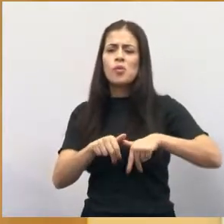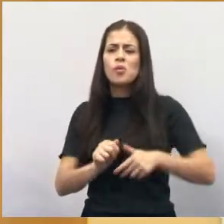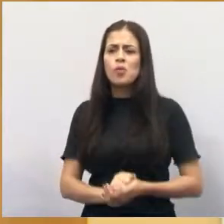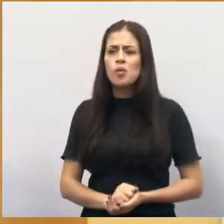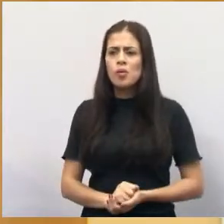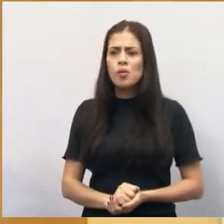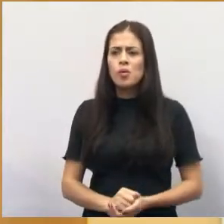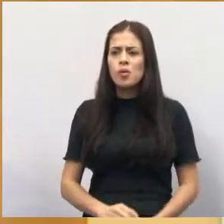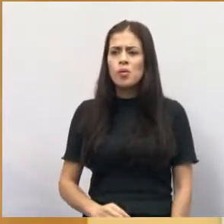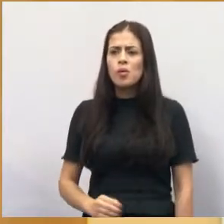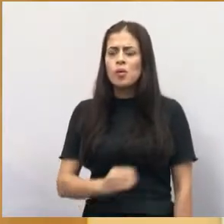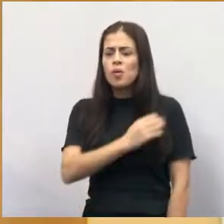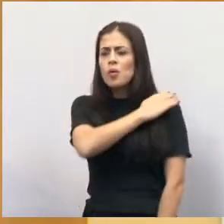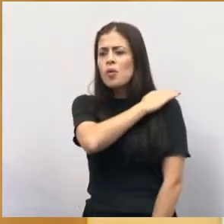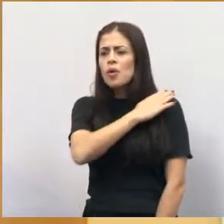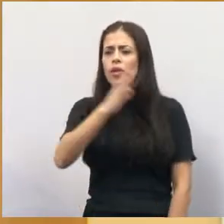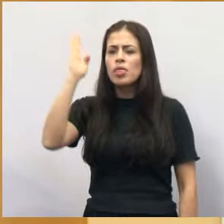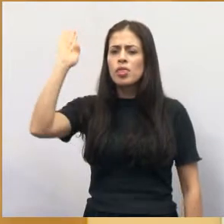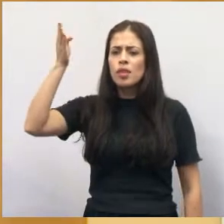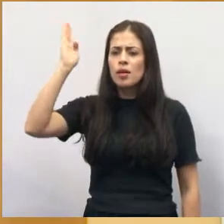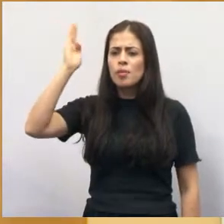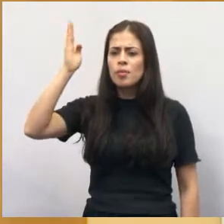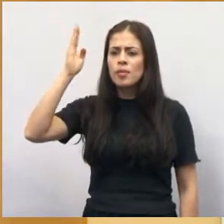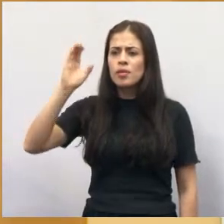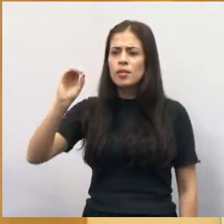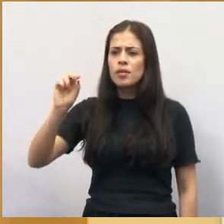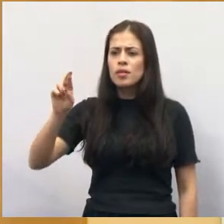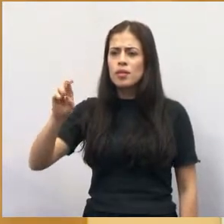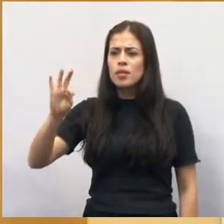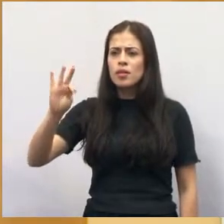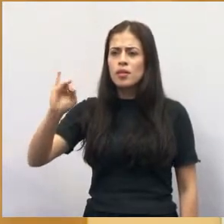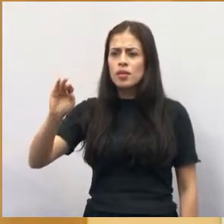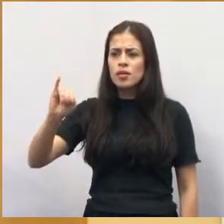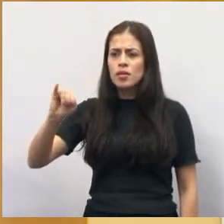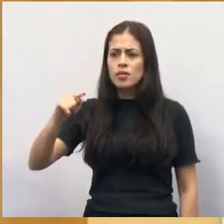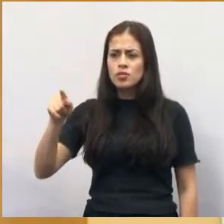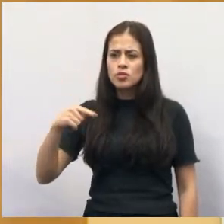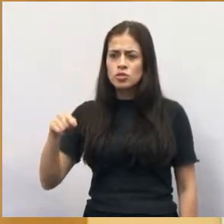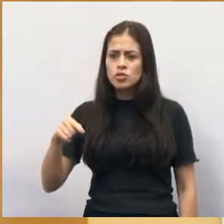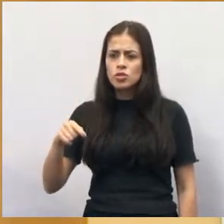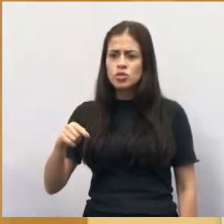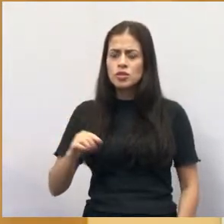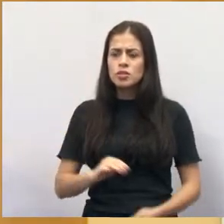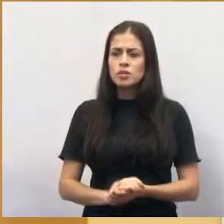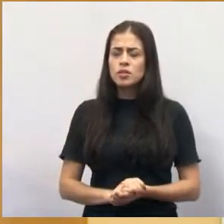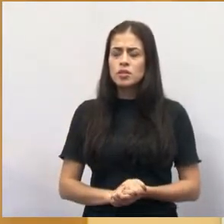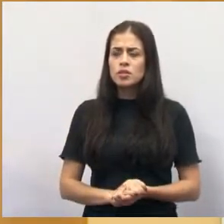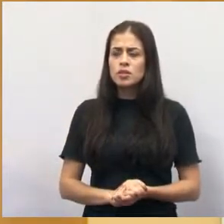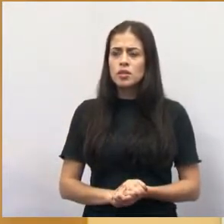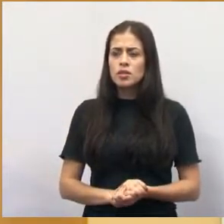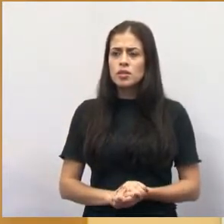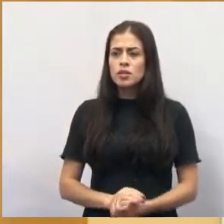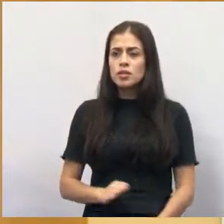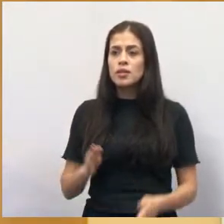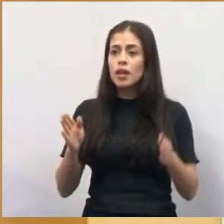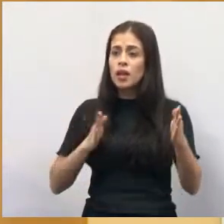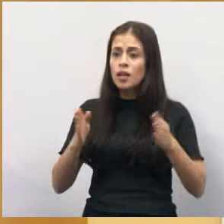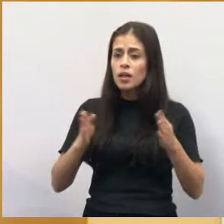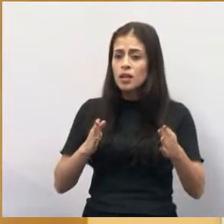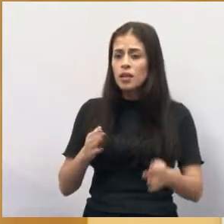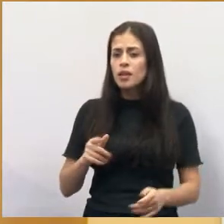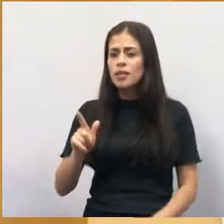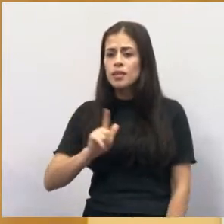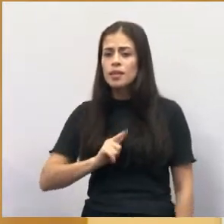o coronel de Taubaté, o Ortiz Júnior. O Ortiz Júnior aqui na candidatura dele, ele tem dez